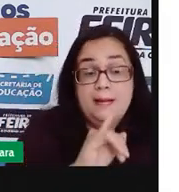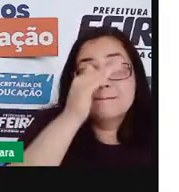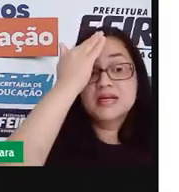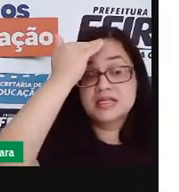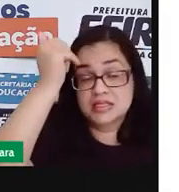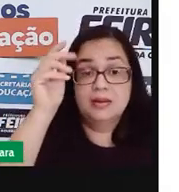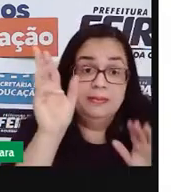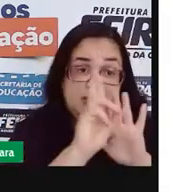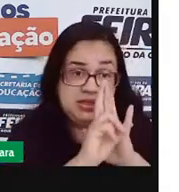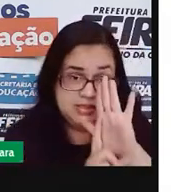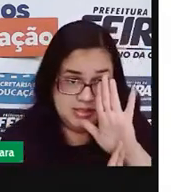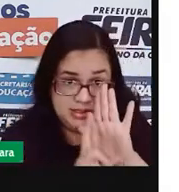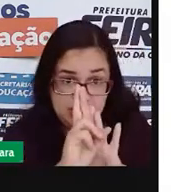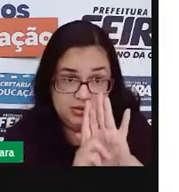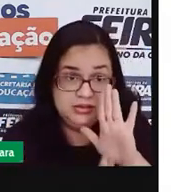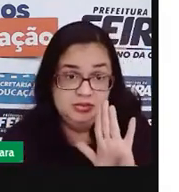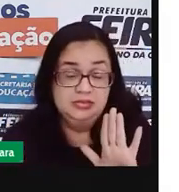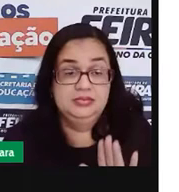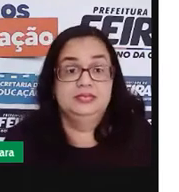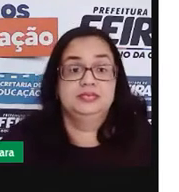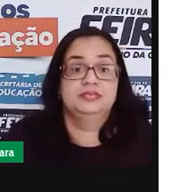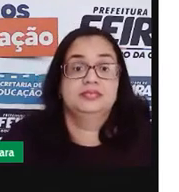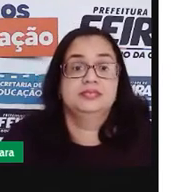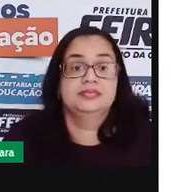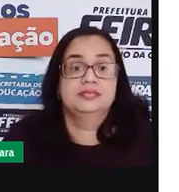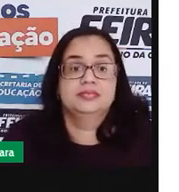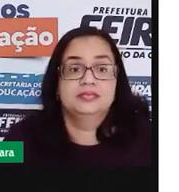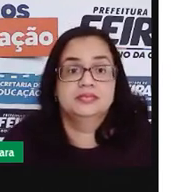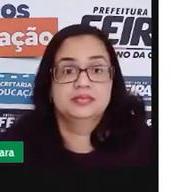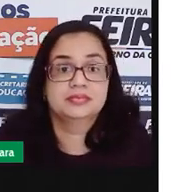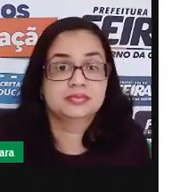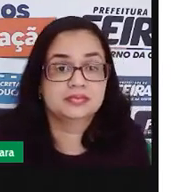aprender as regrinhas. Legal, vamos lá.